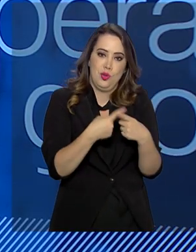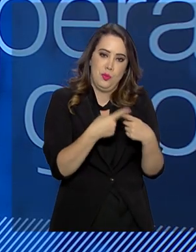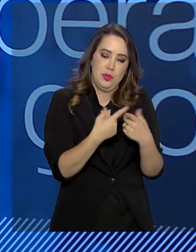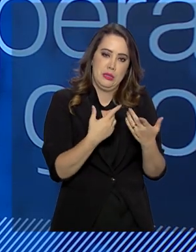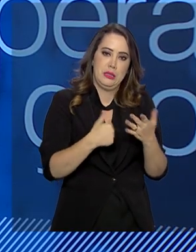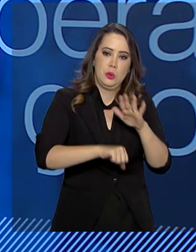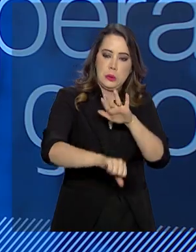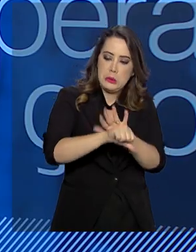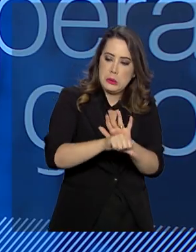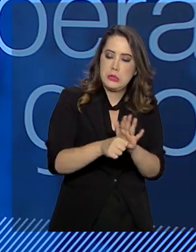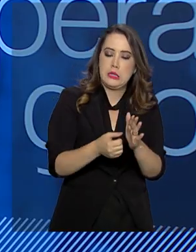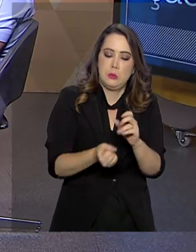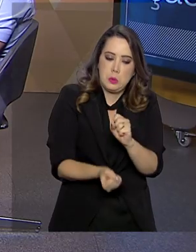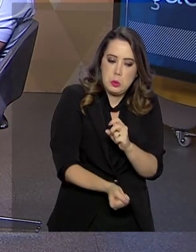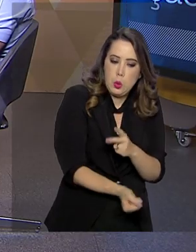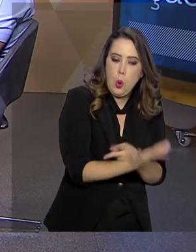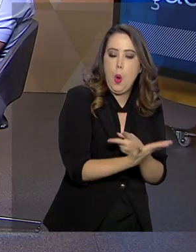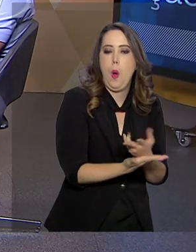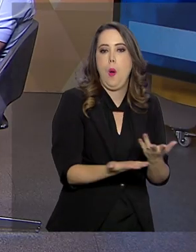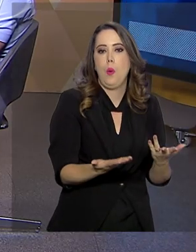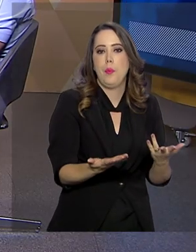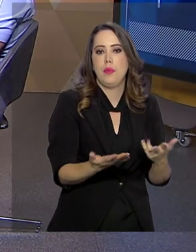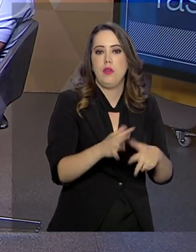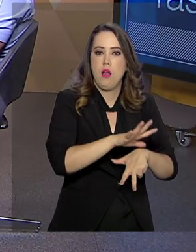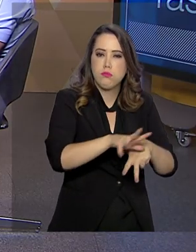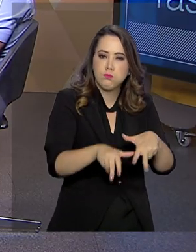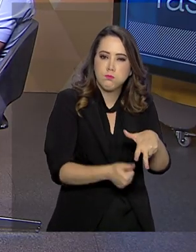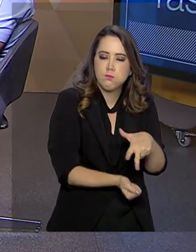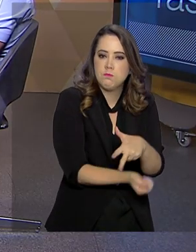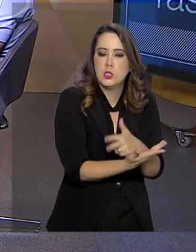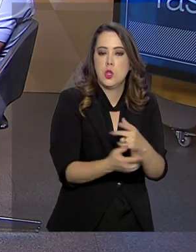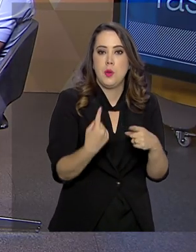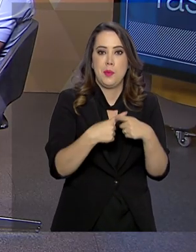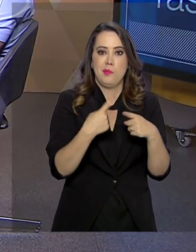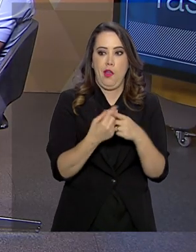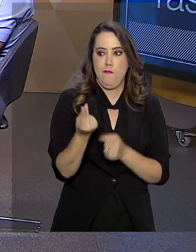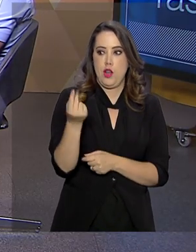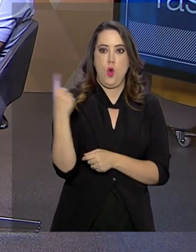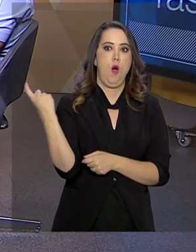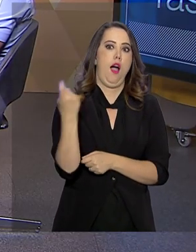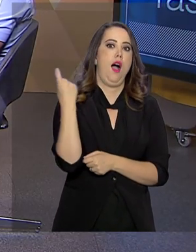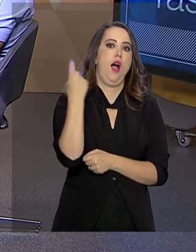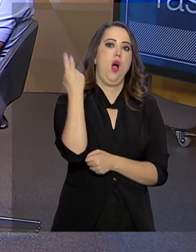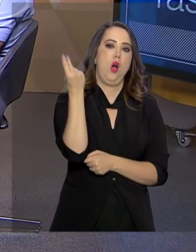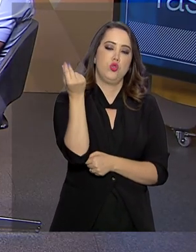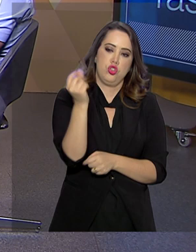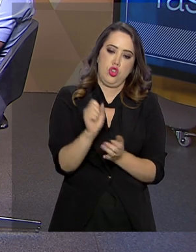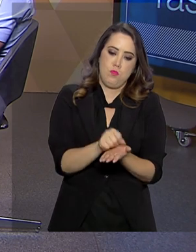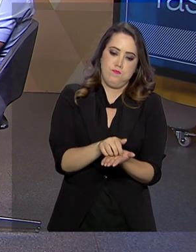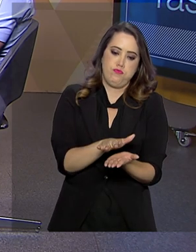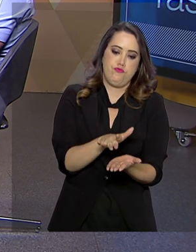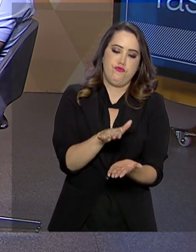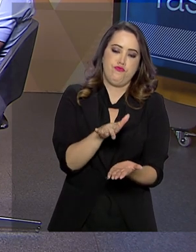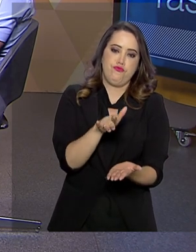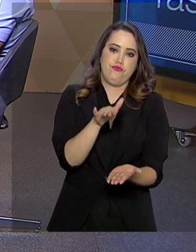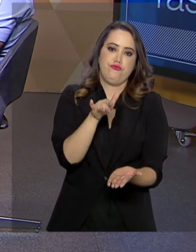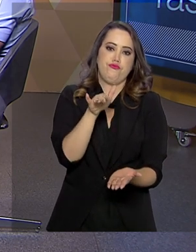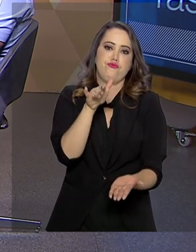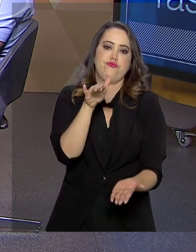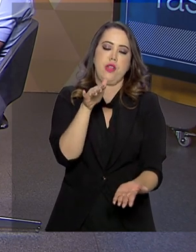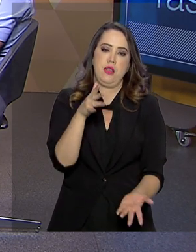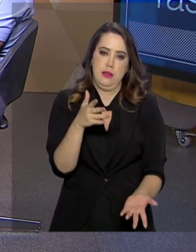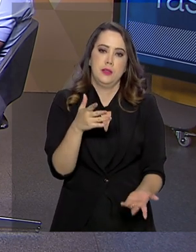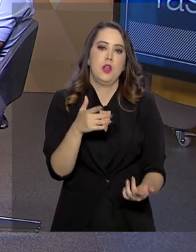de conmover muito grande, porque envolve altas cifras, né? Então, é uma cadeia muito grande. São 22 crimes